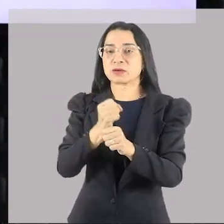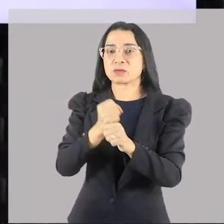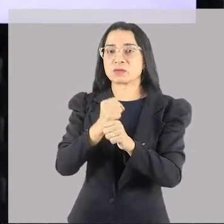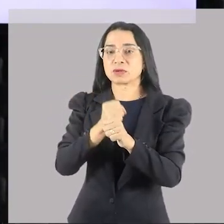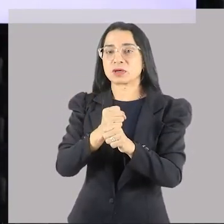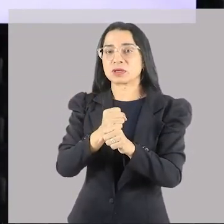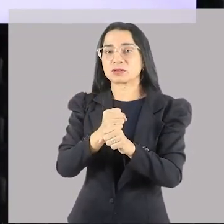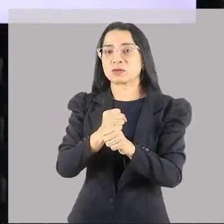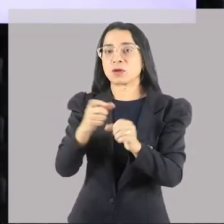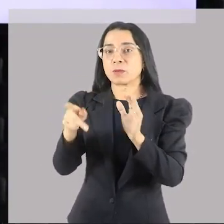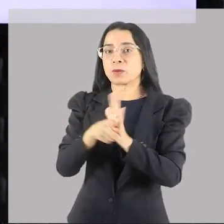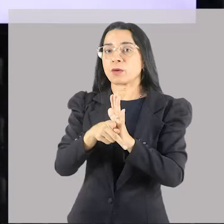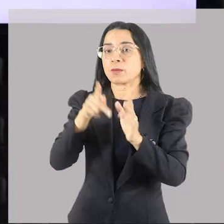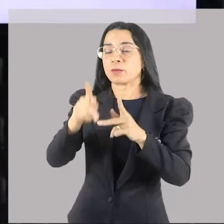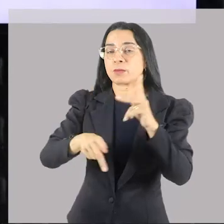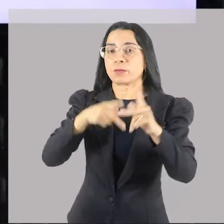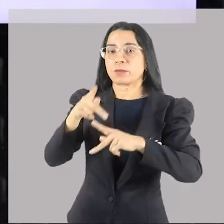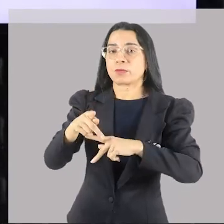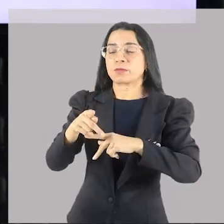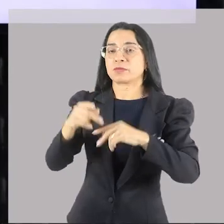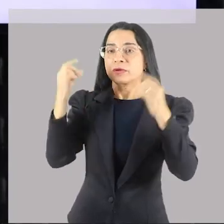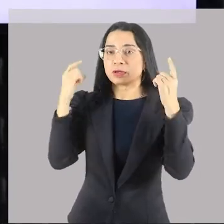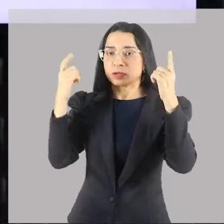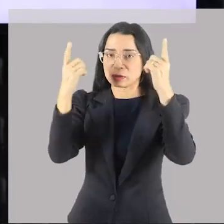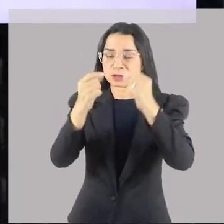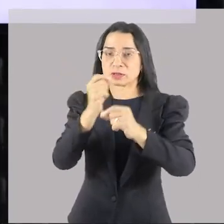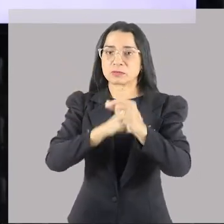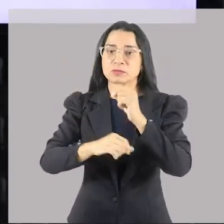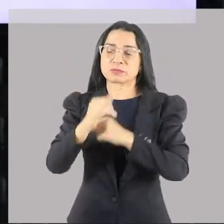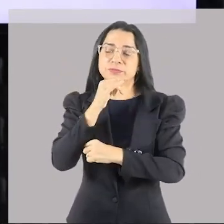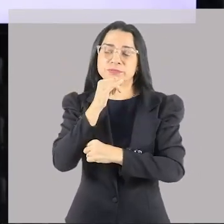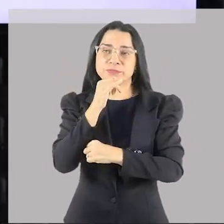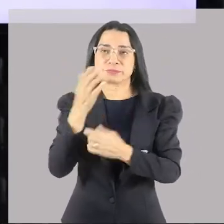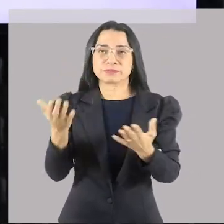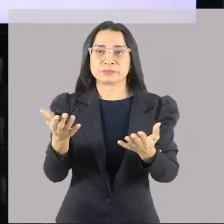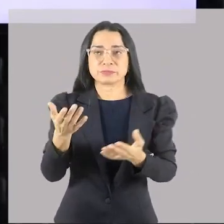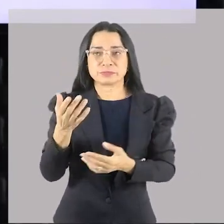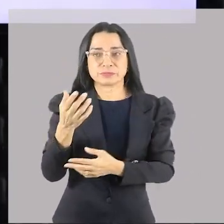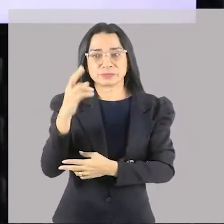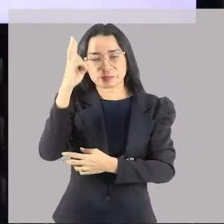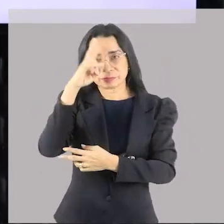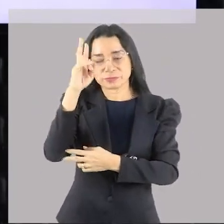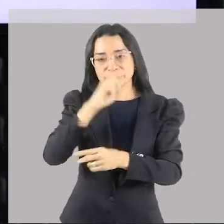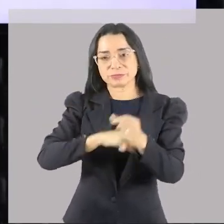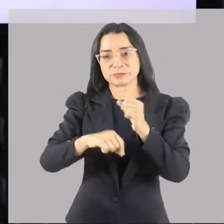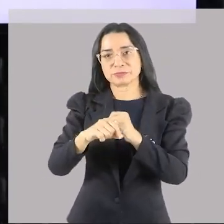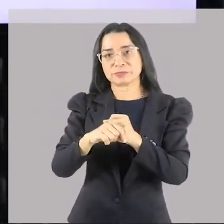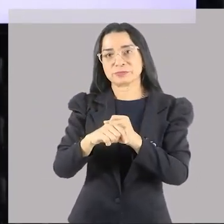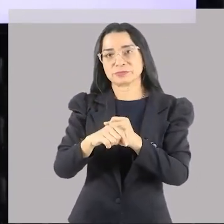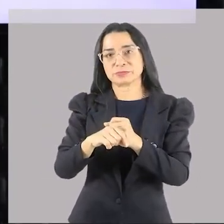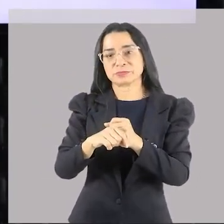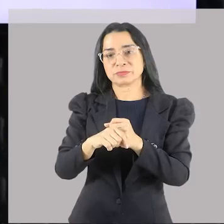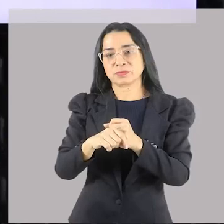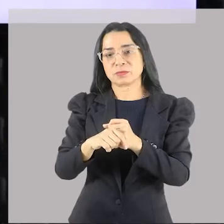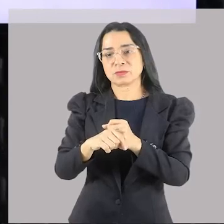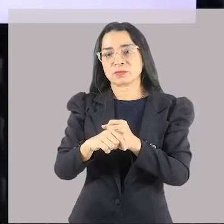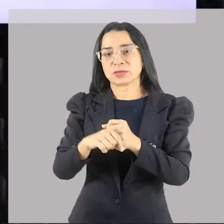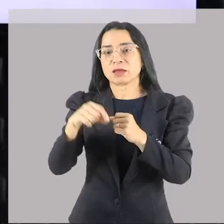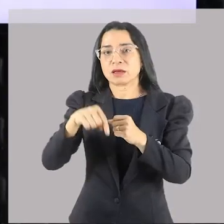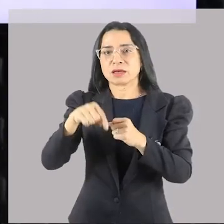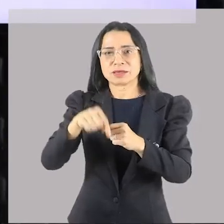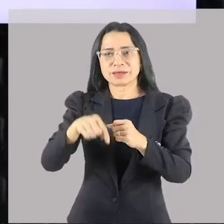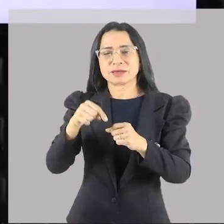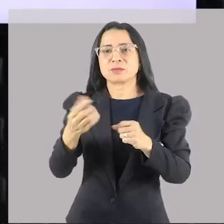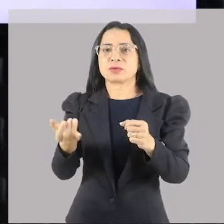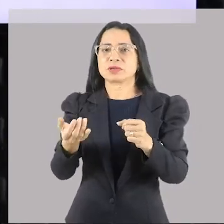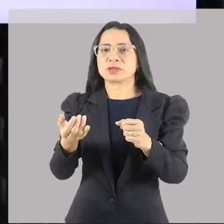pelos gregos. Ou seja, os próprios gregos dizem... Ah, tá aí, lembrei de uma coisa agora. Algum de vocês já teve mãe que pegou a calça... Alguém no estúdio já passou por